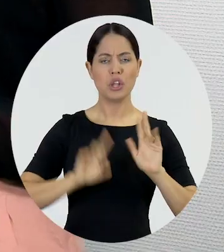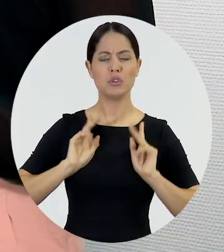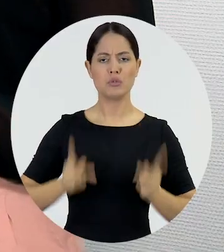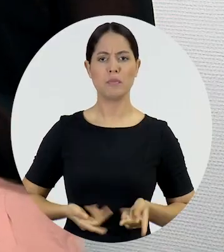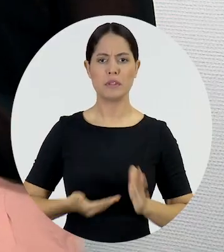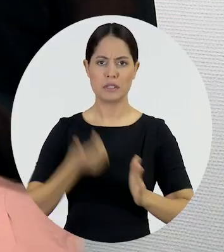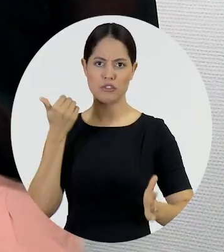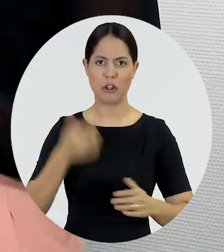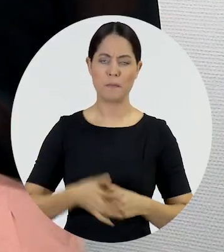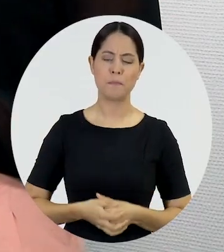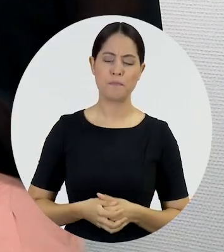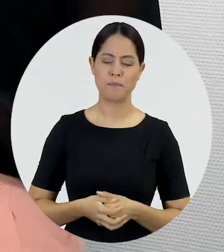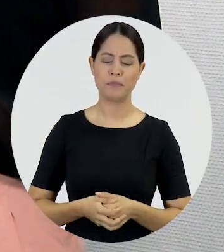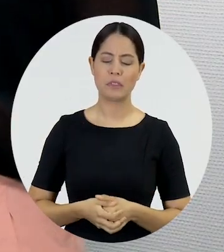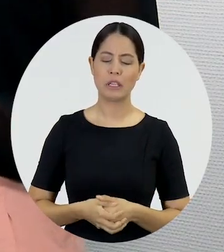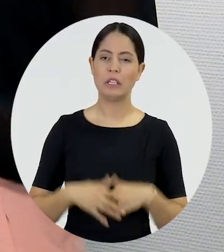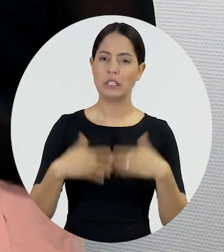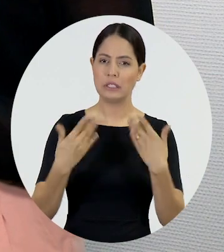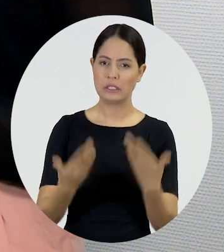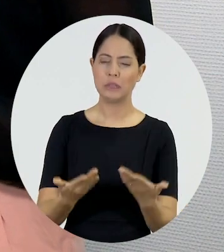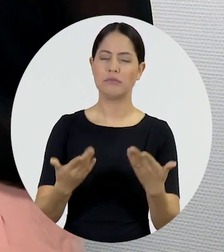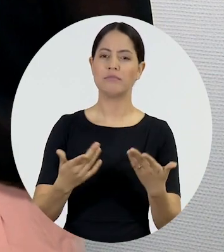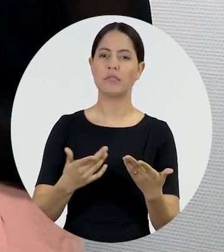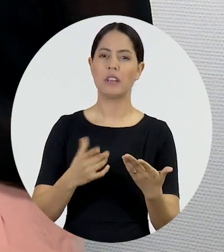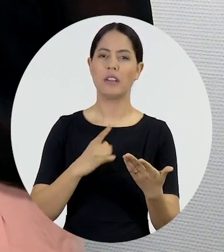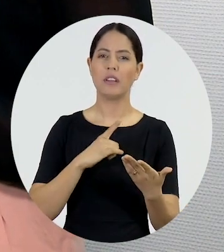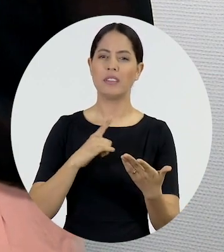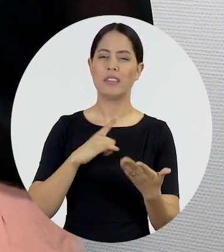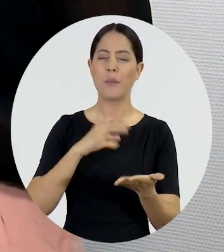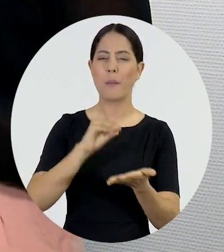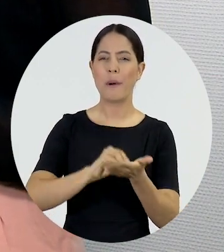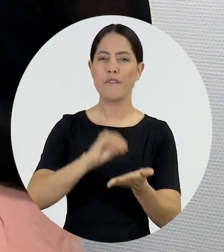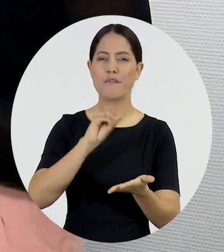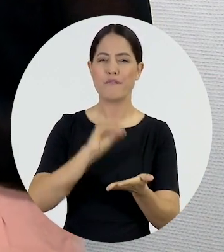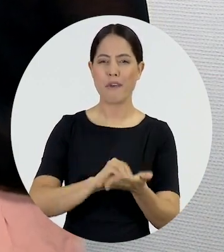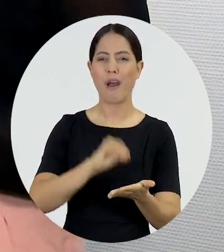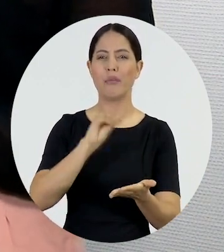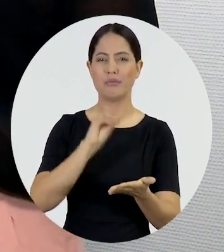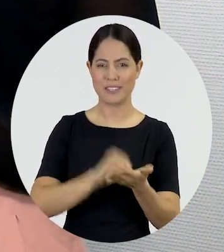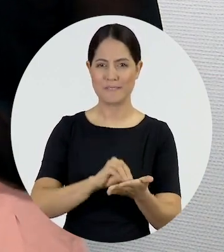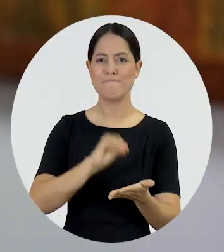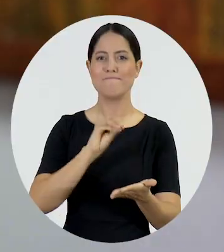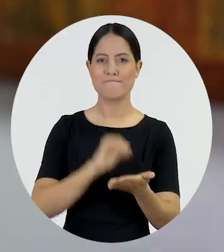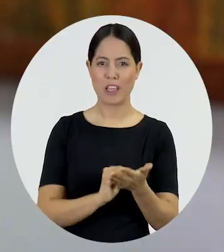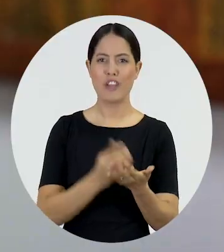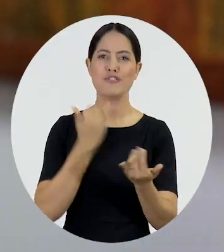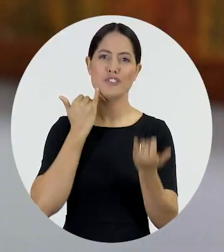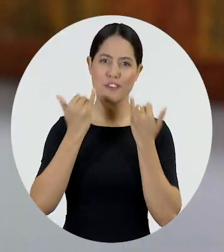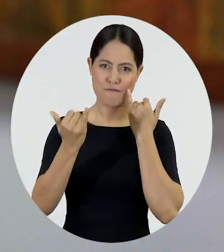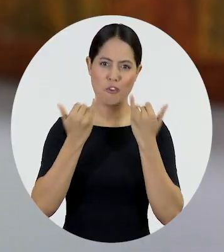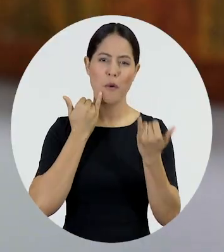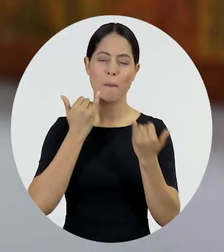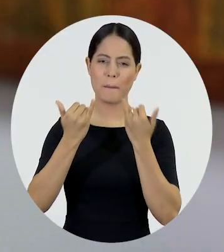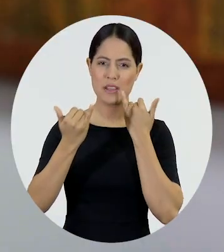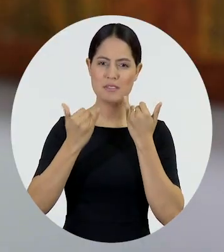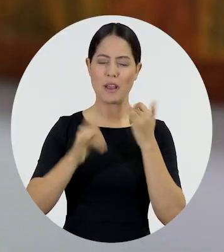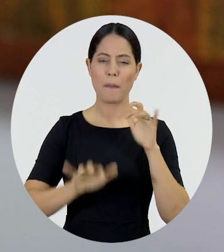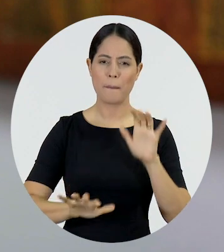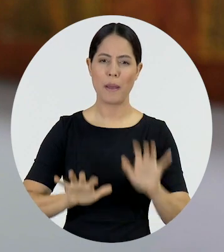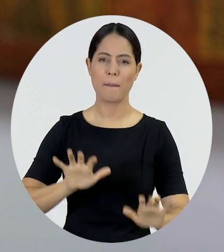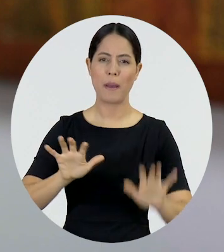Olha, há uma grande graça, uma grande desinformação junto aos setores